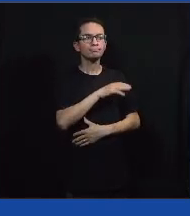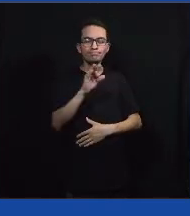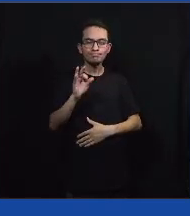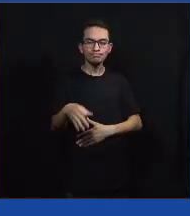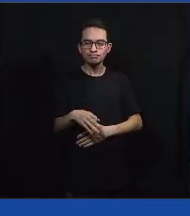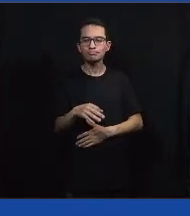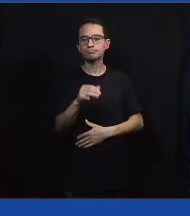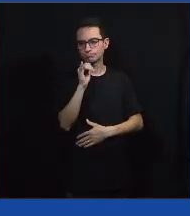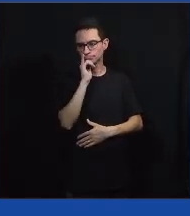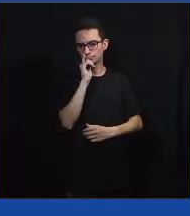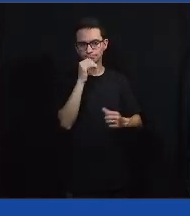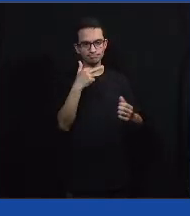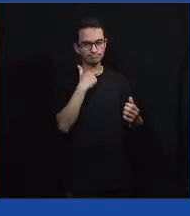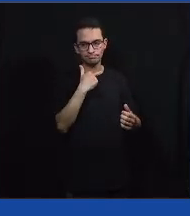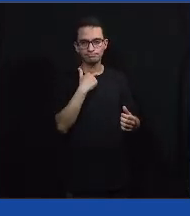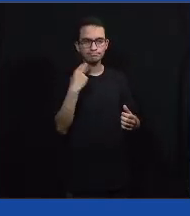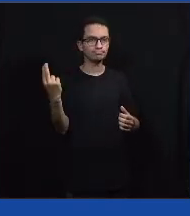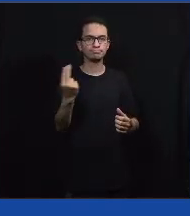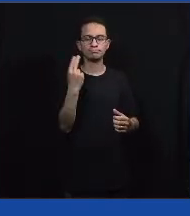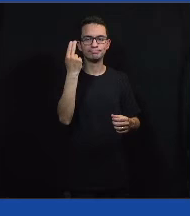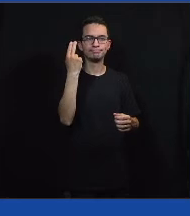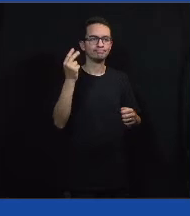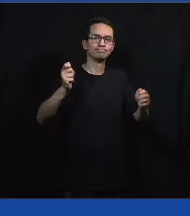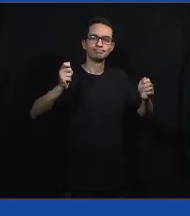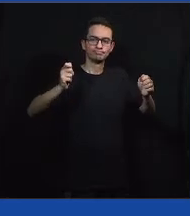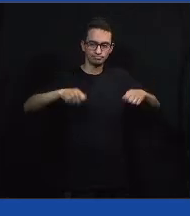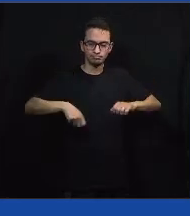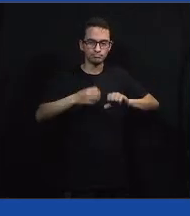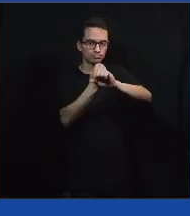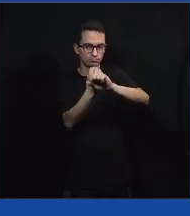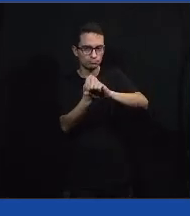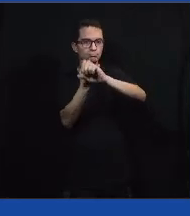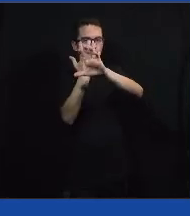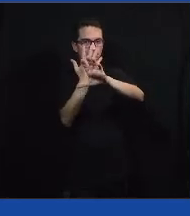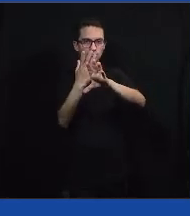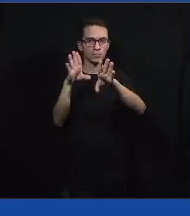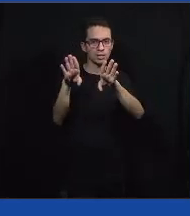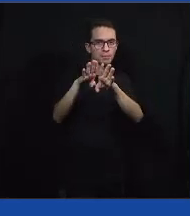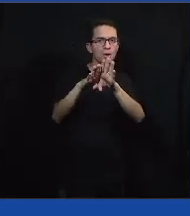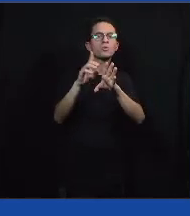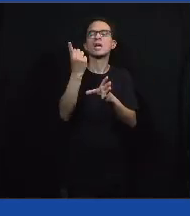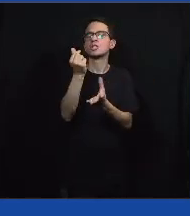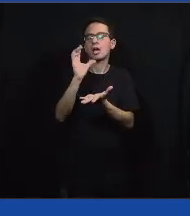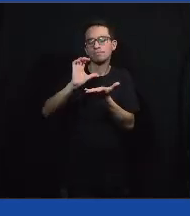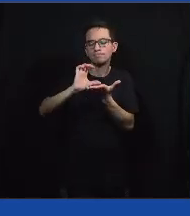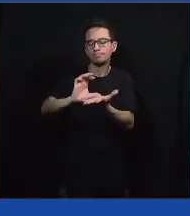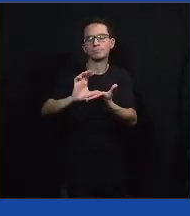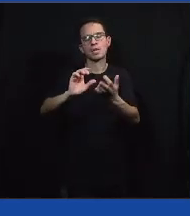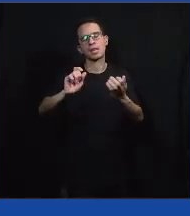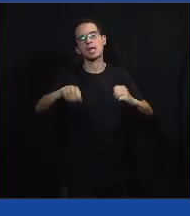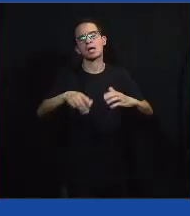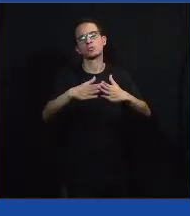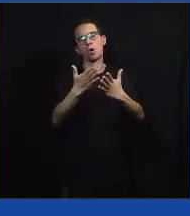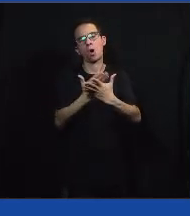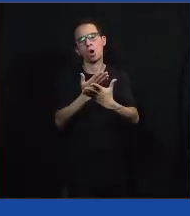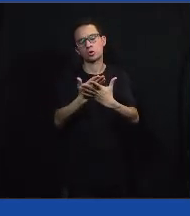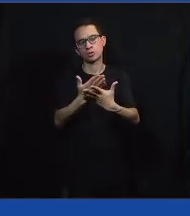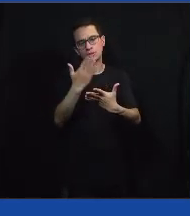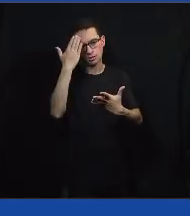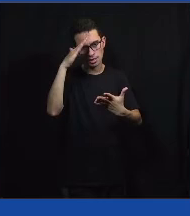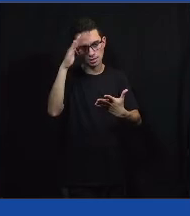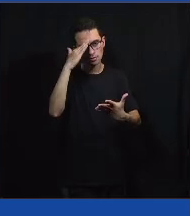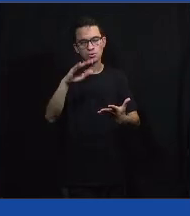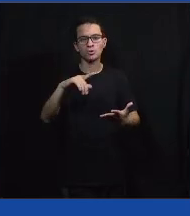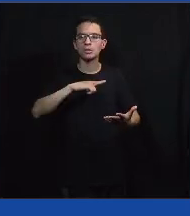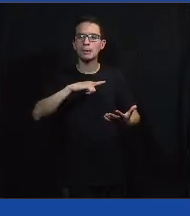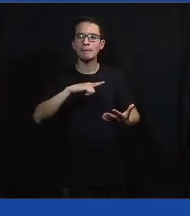condições de bancar, né? Um estudo EAD. E querendo ou é um investimento de uma escola porque tem todos os equipamentos